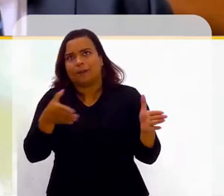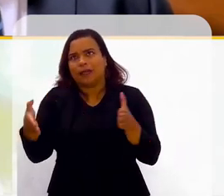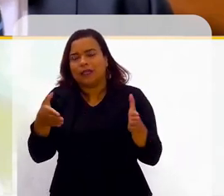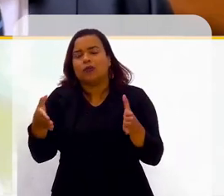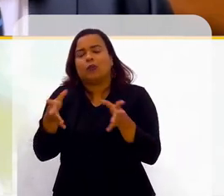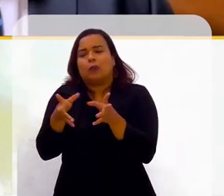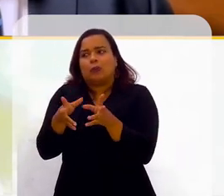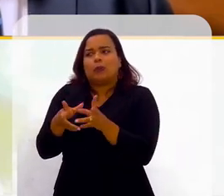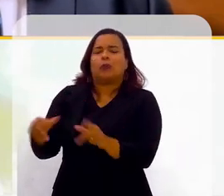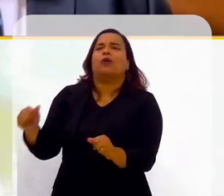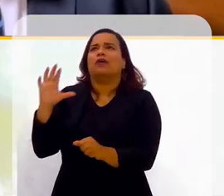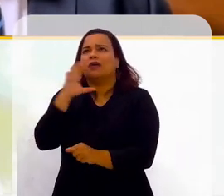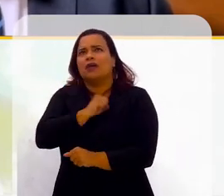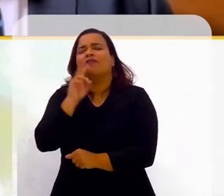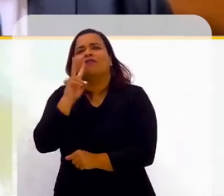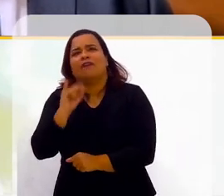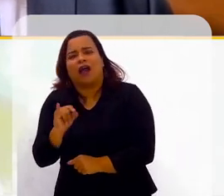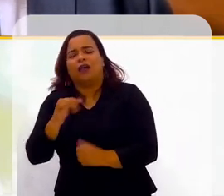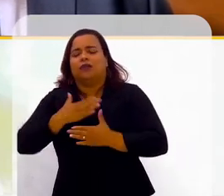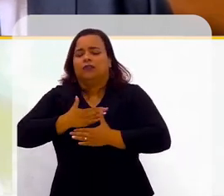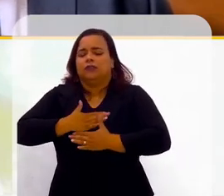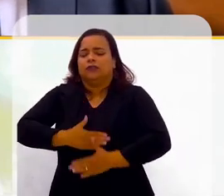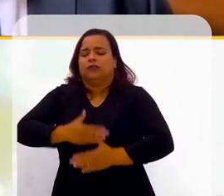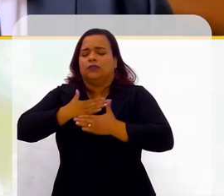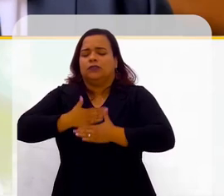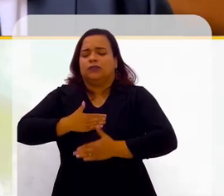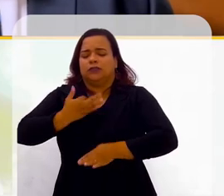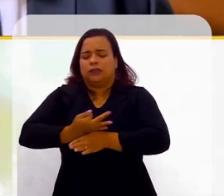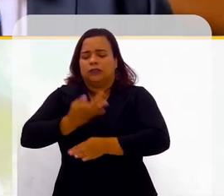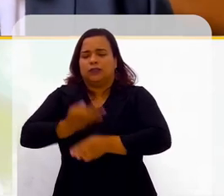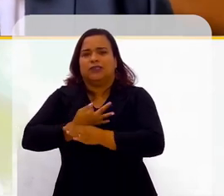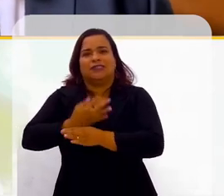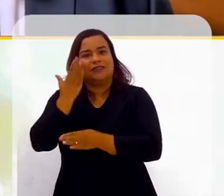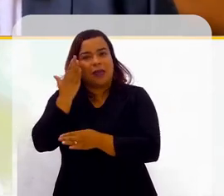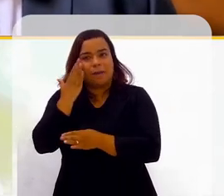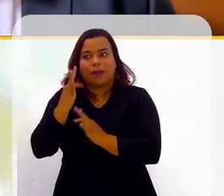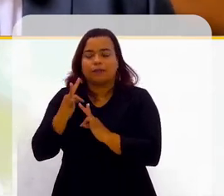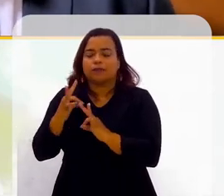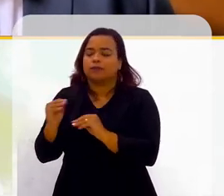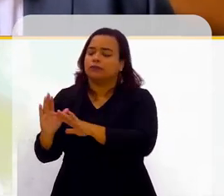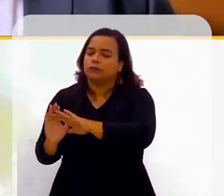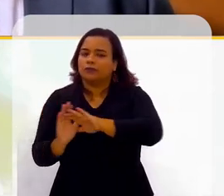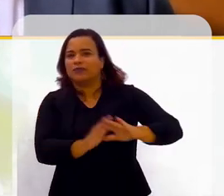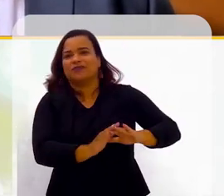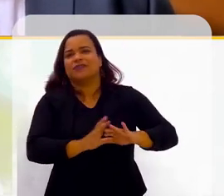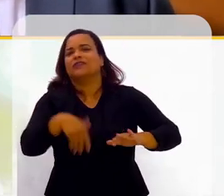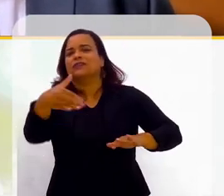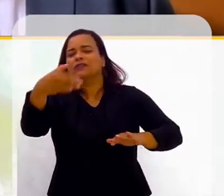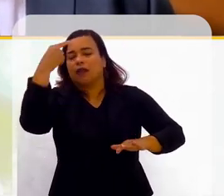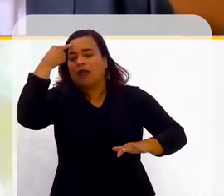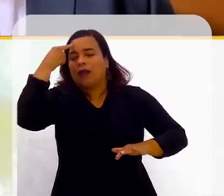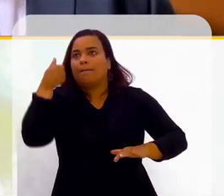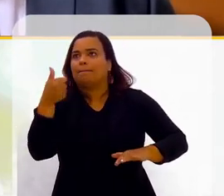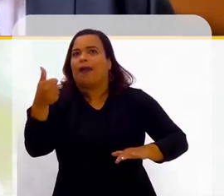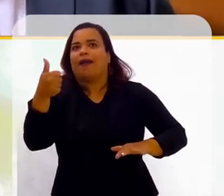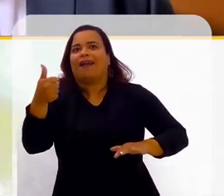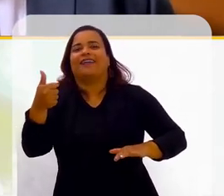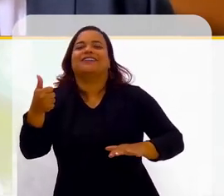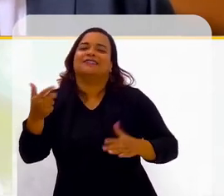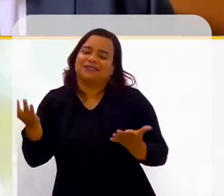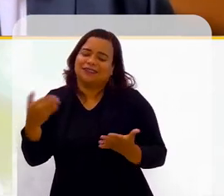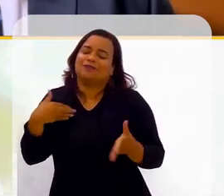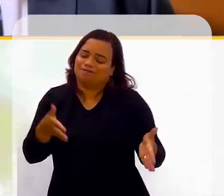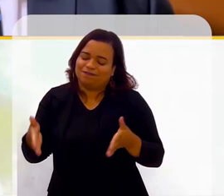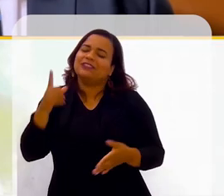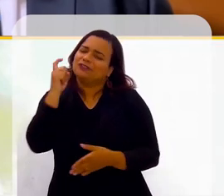entender que se nós nos unirmos, as coisas passam. E lá na frente fica tudo muito melhor. Então, eu diria